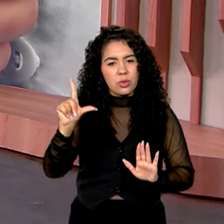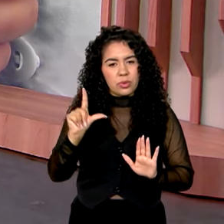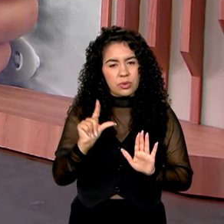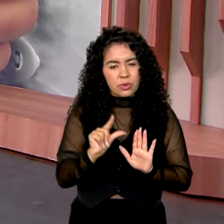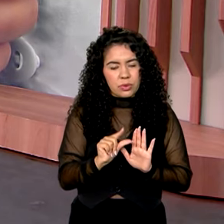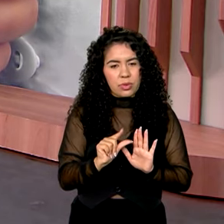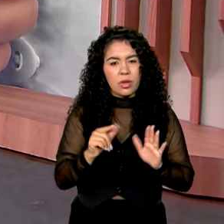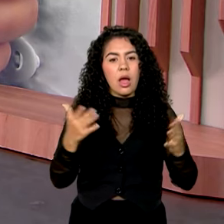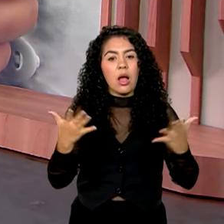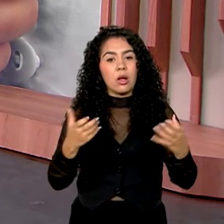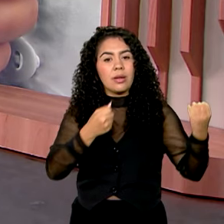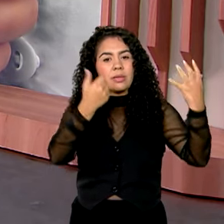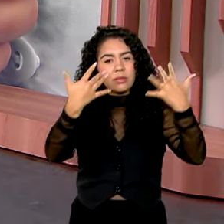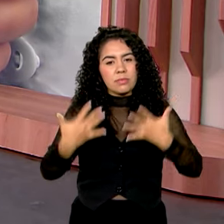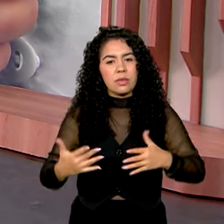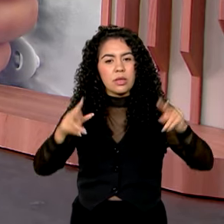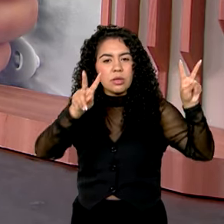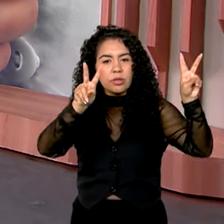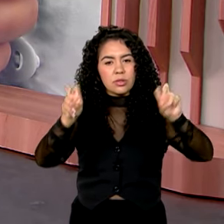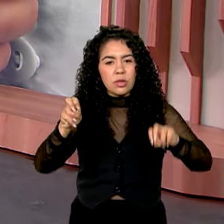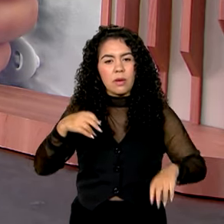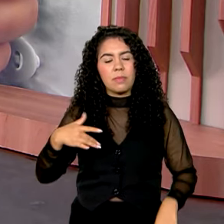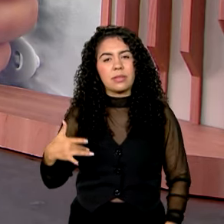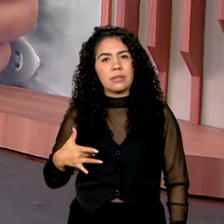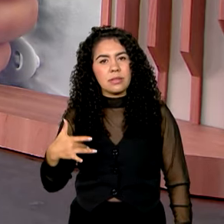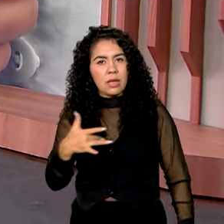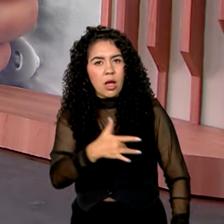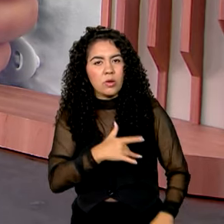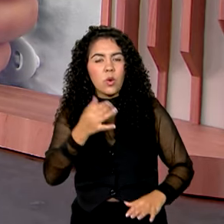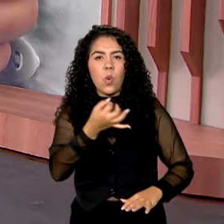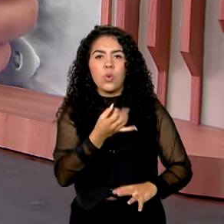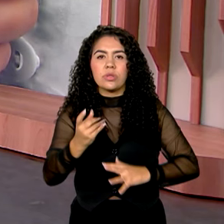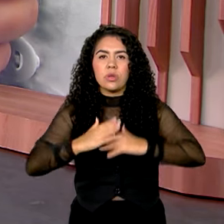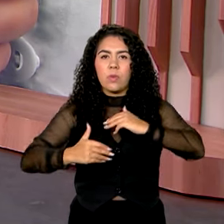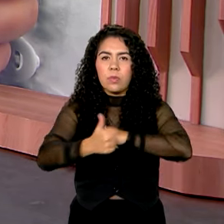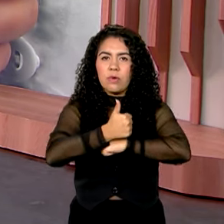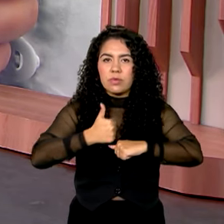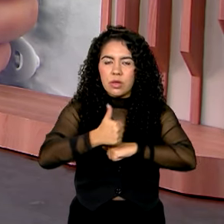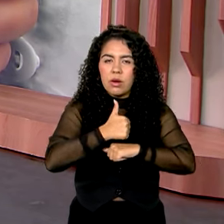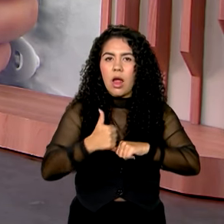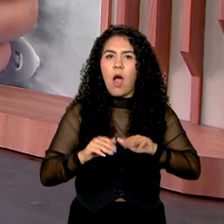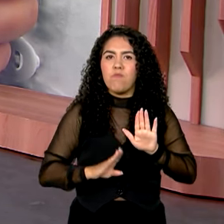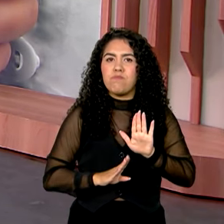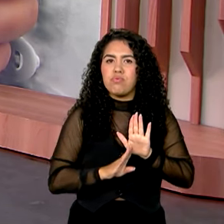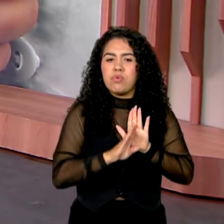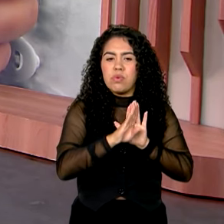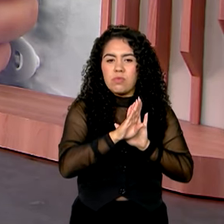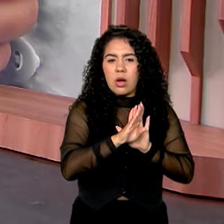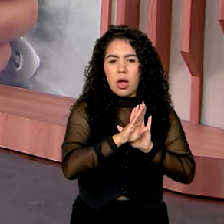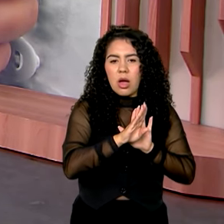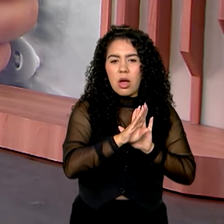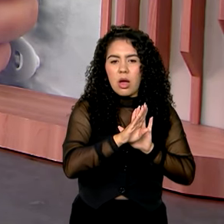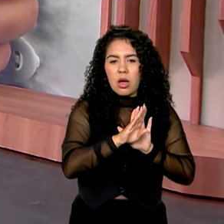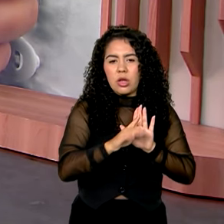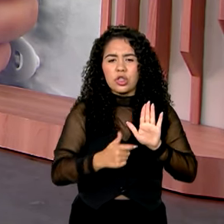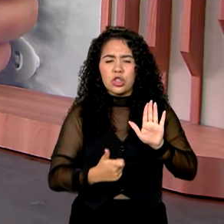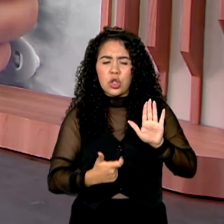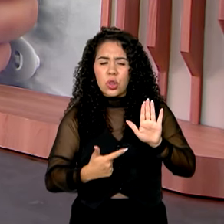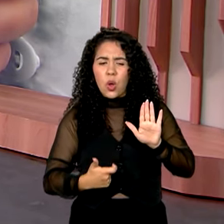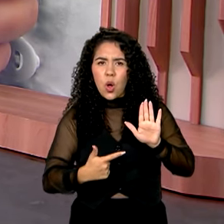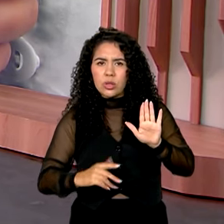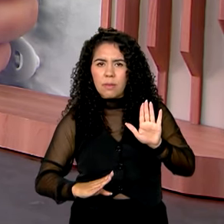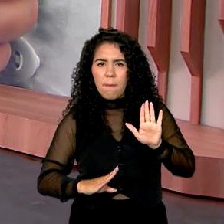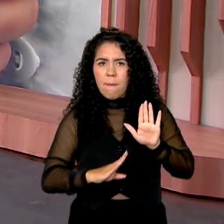muito grande. Vamos lá, saúde, número de profissionais, mais médicos, cresceu de 12, pouco mais de quase 13 mil